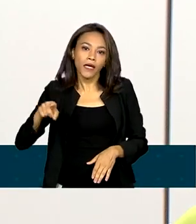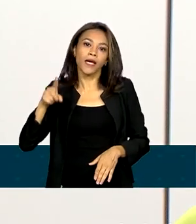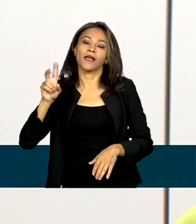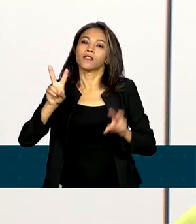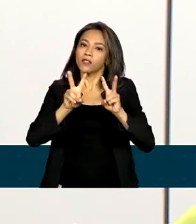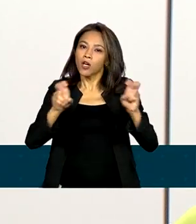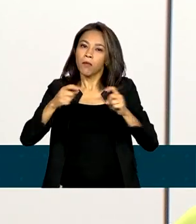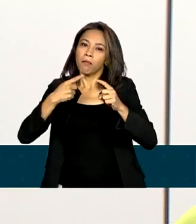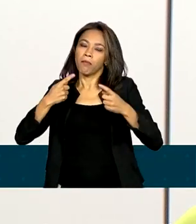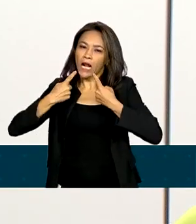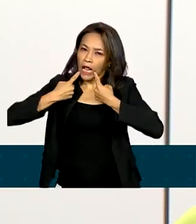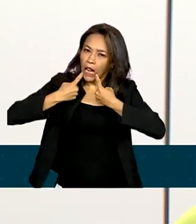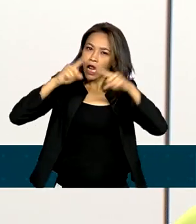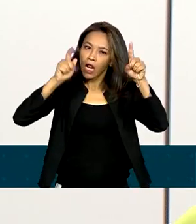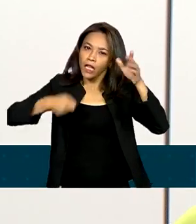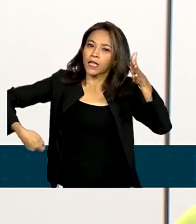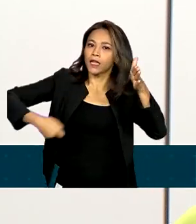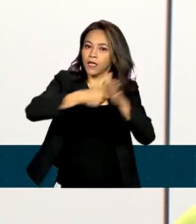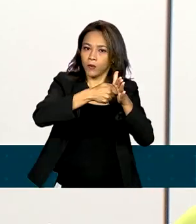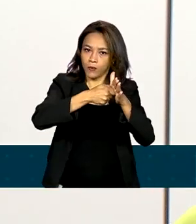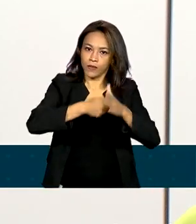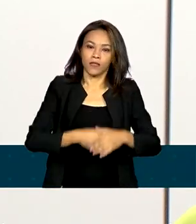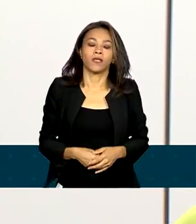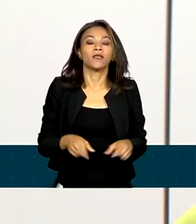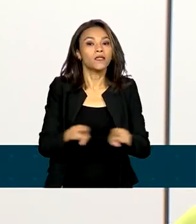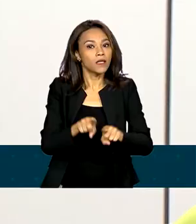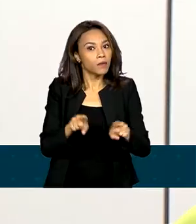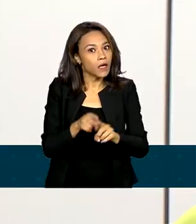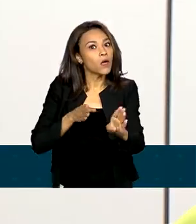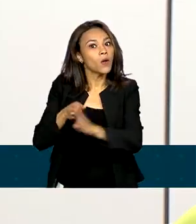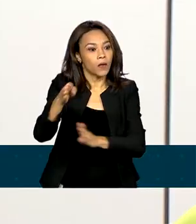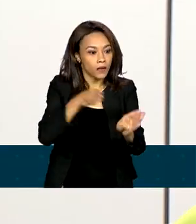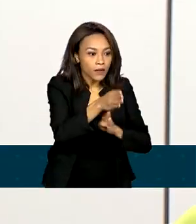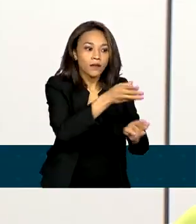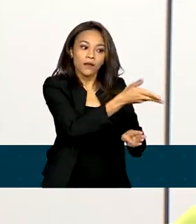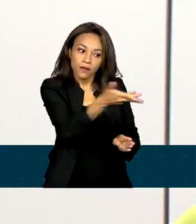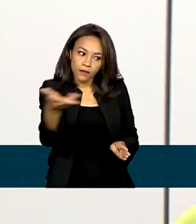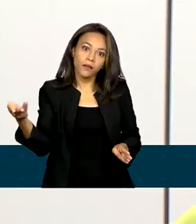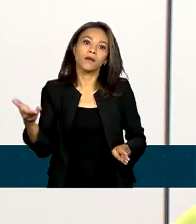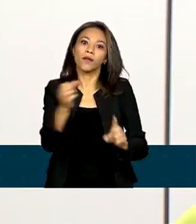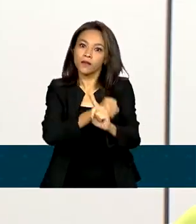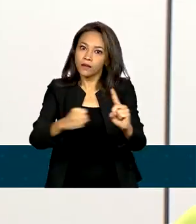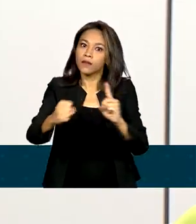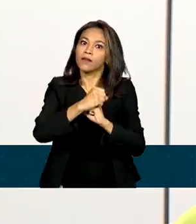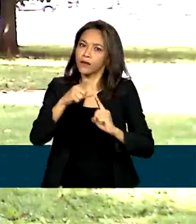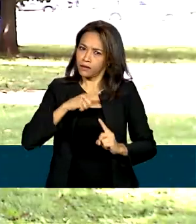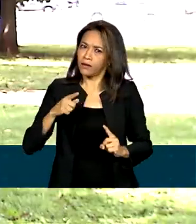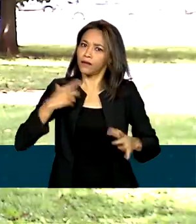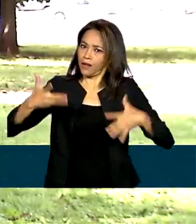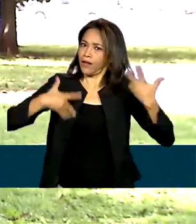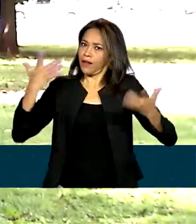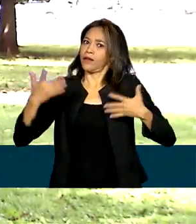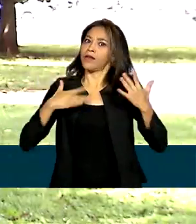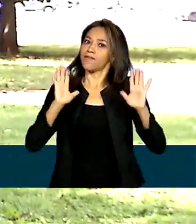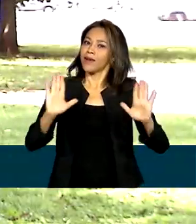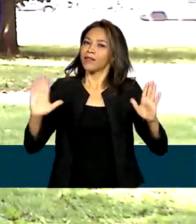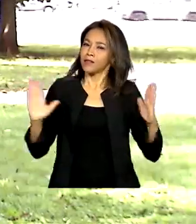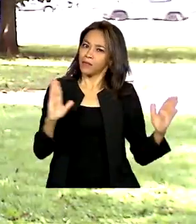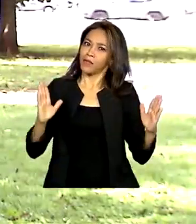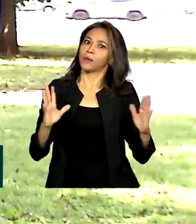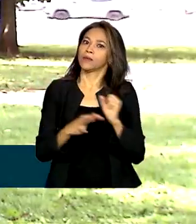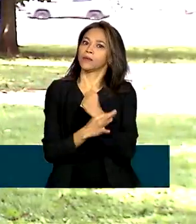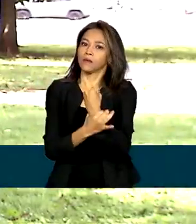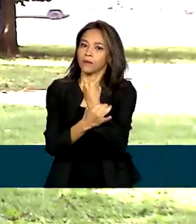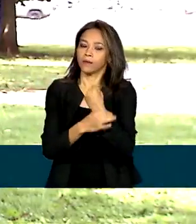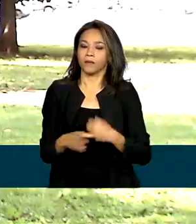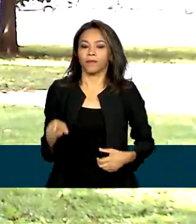mas também um canal de orientação para que a população tenha esse momento de alegria de forma mais segura. O bloco do Disque 100